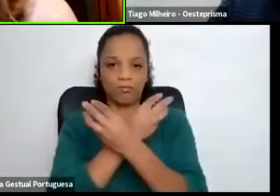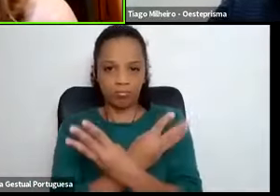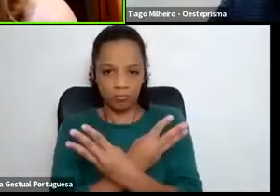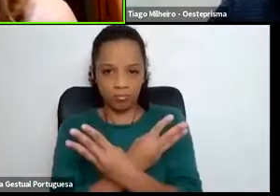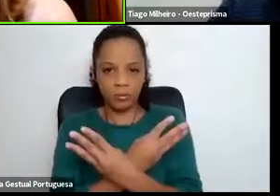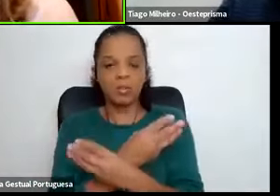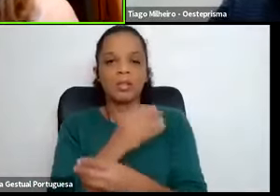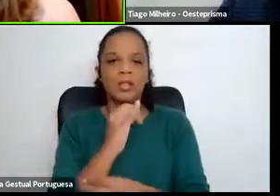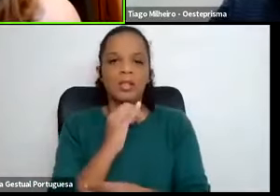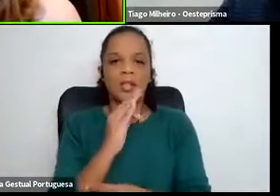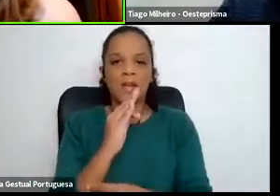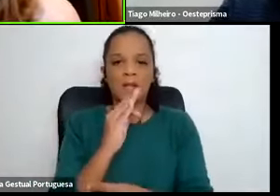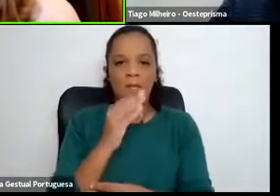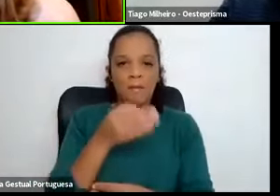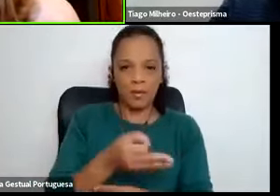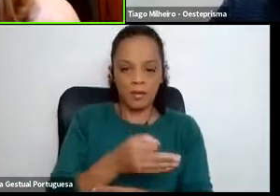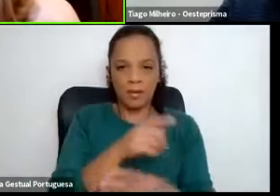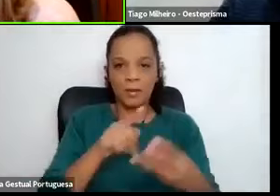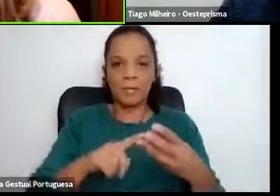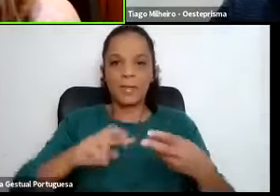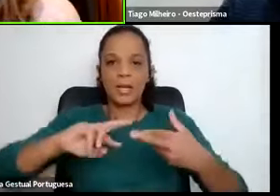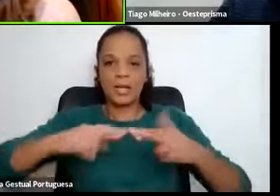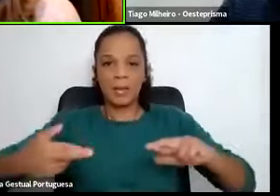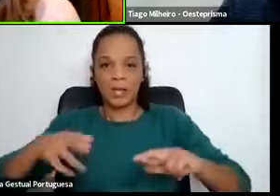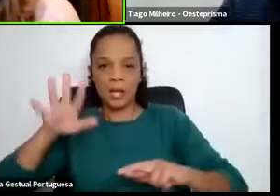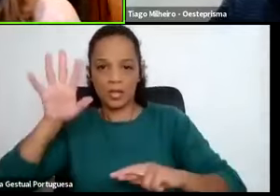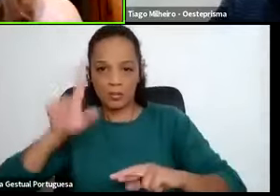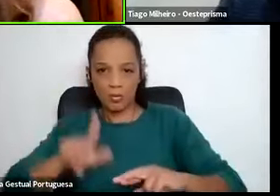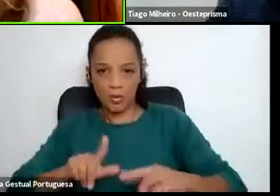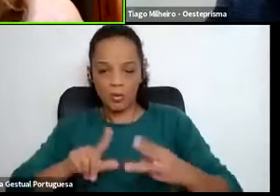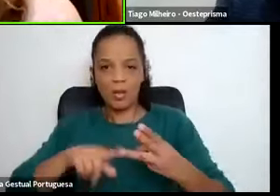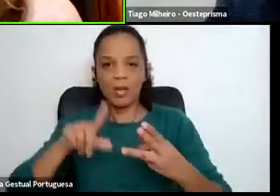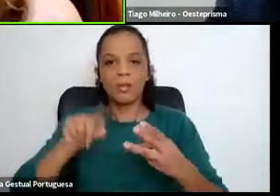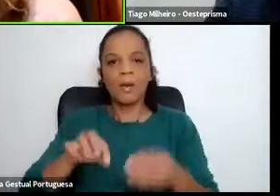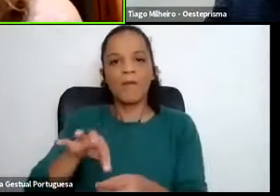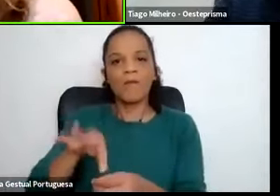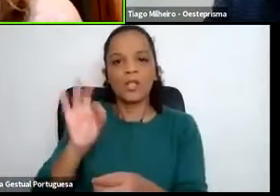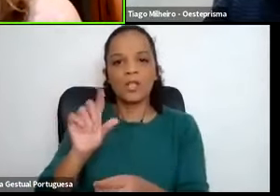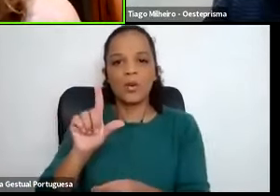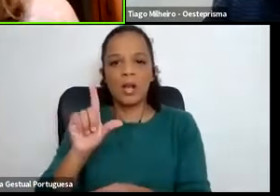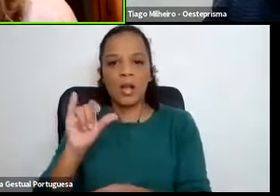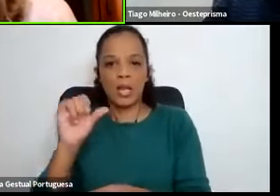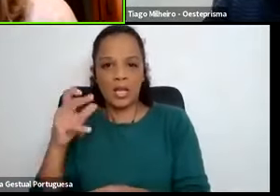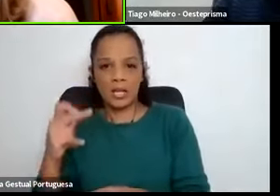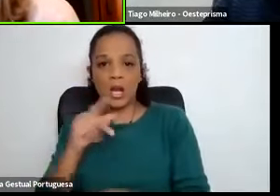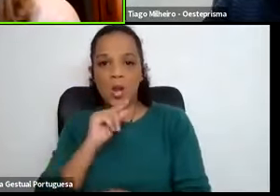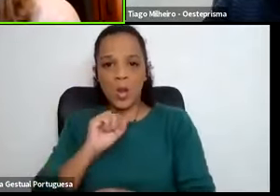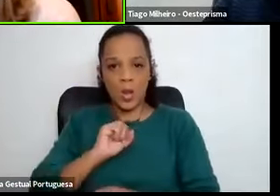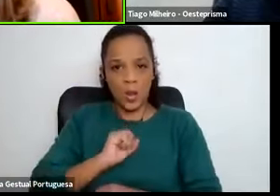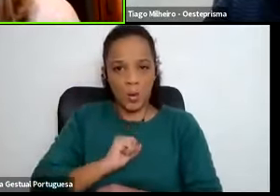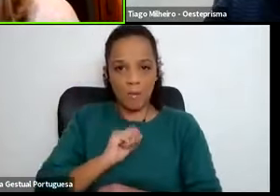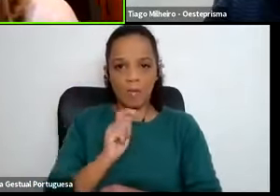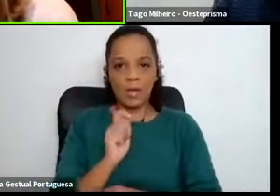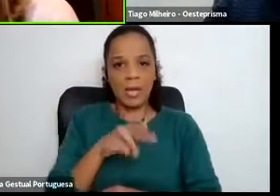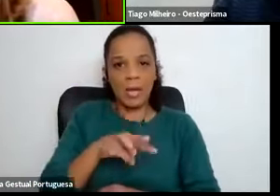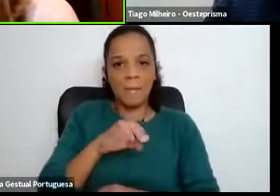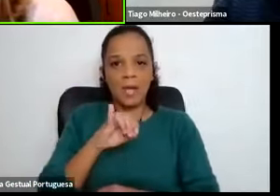Profissional, a Câmara Municipal de Lisboa e a Fundação Liga. O meu nome é Emília Mesquita,